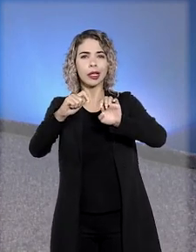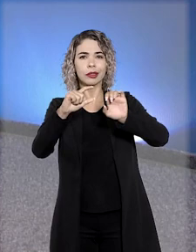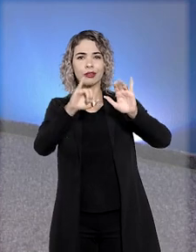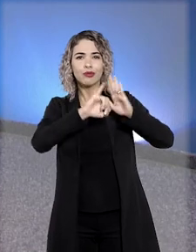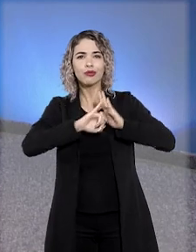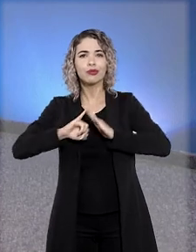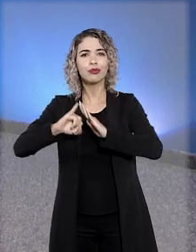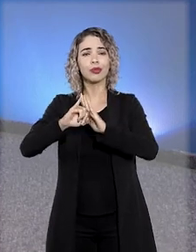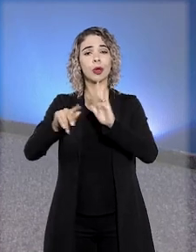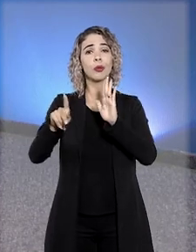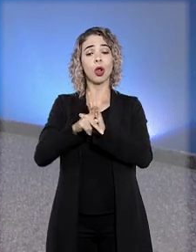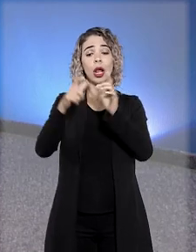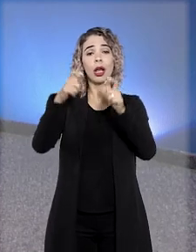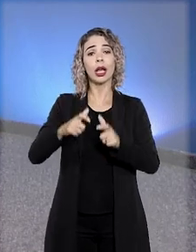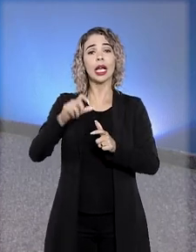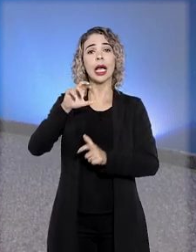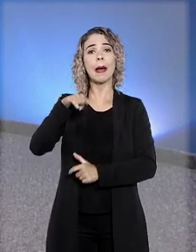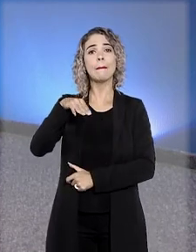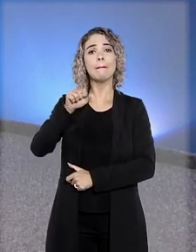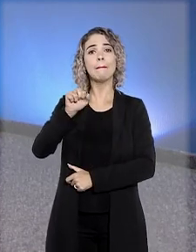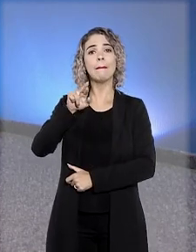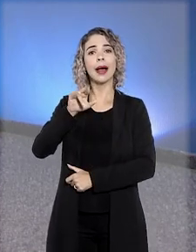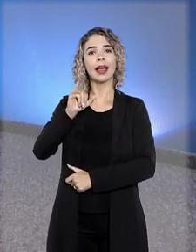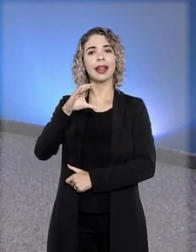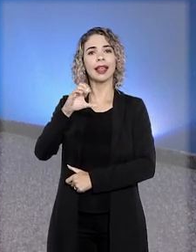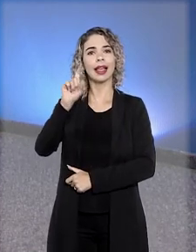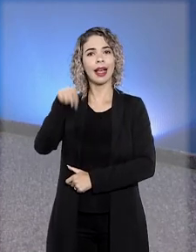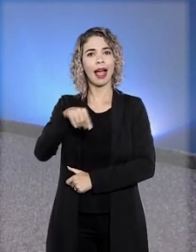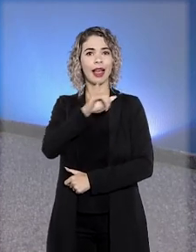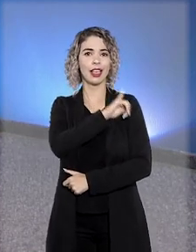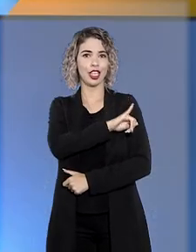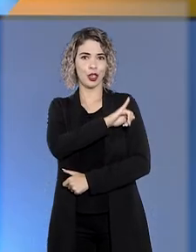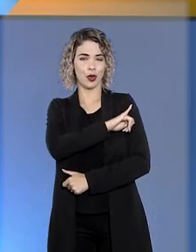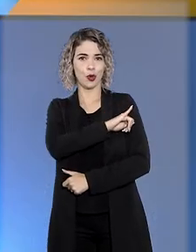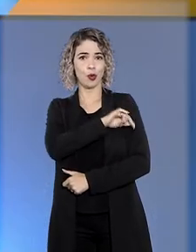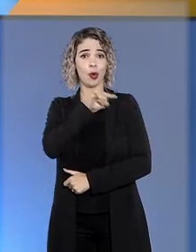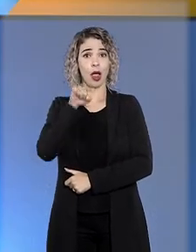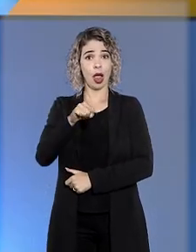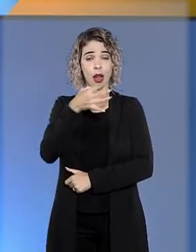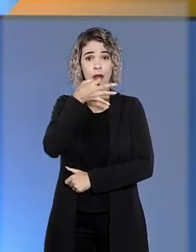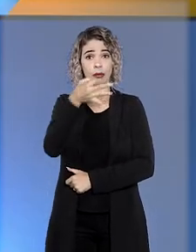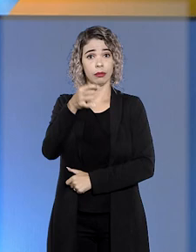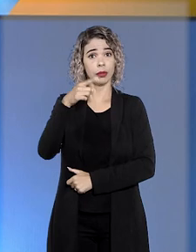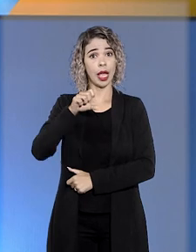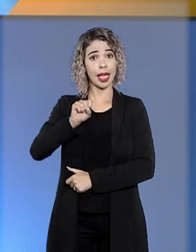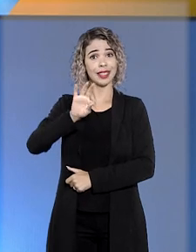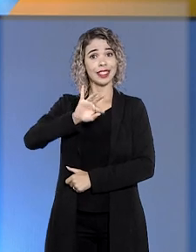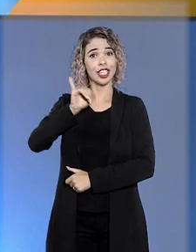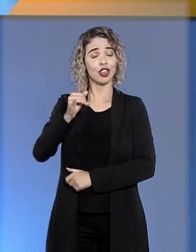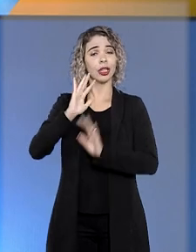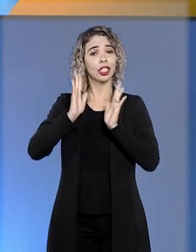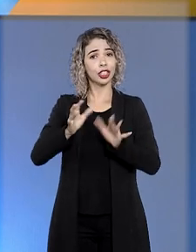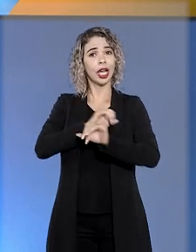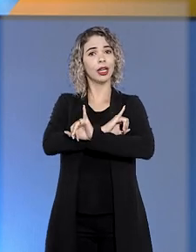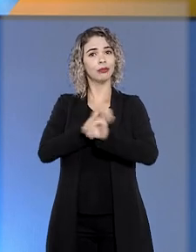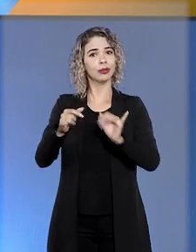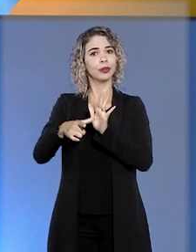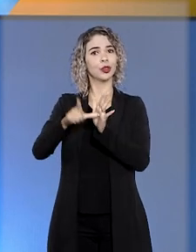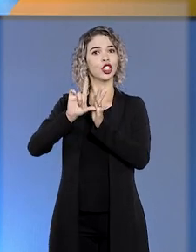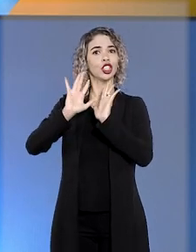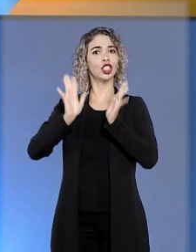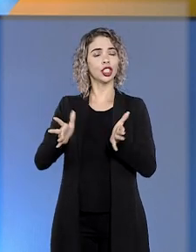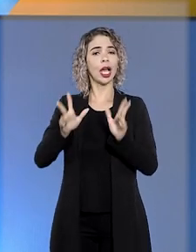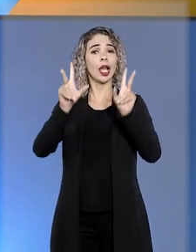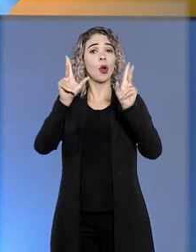turístico e residencial em Maricá, no Rio de Janeiro. Segundo o magistrado, o STJ já afirmou